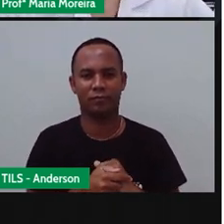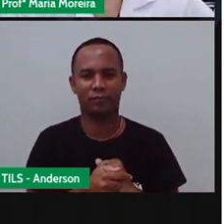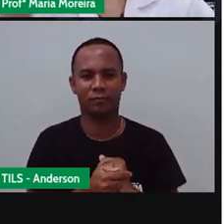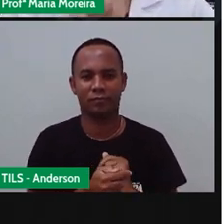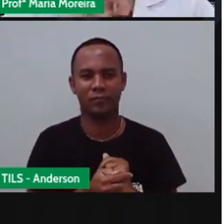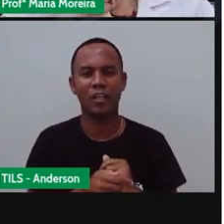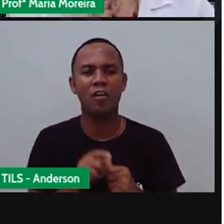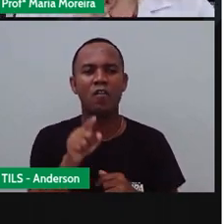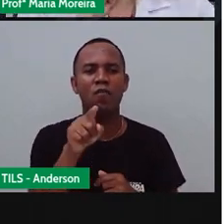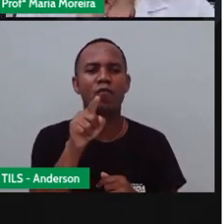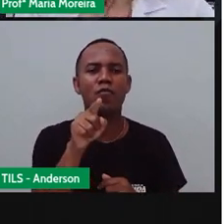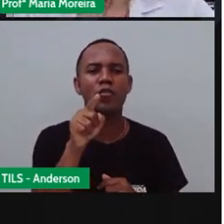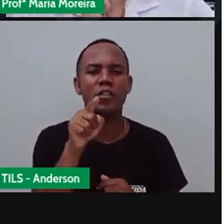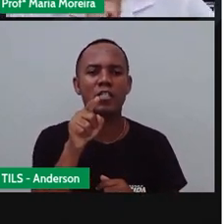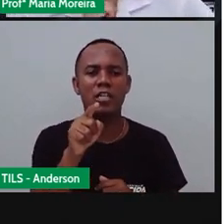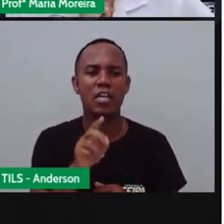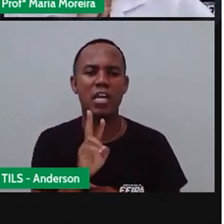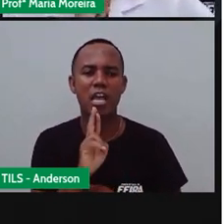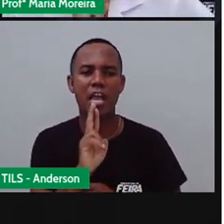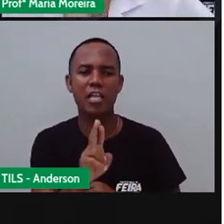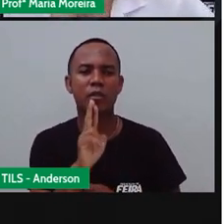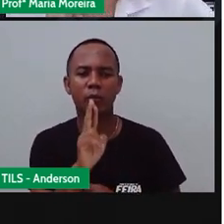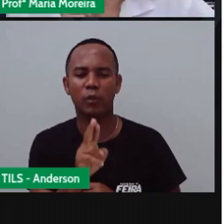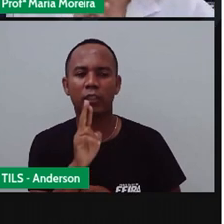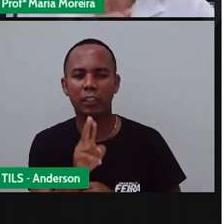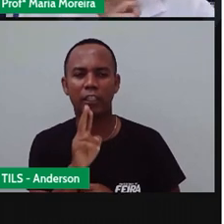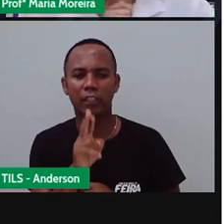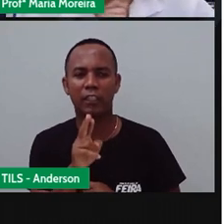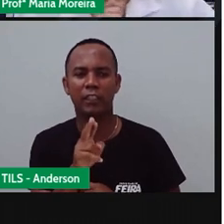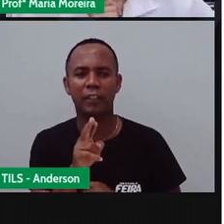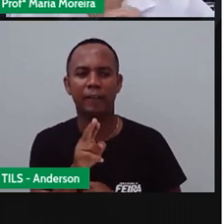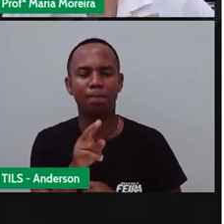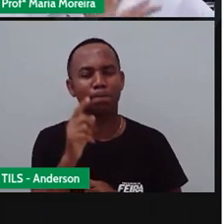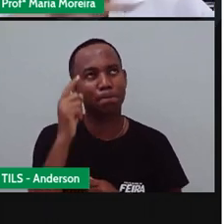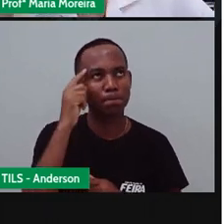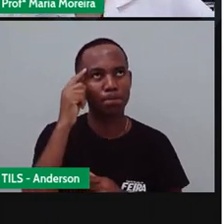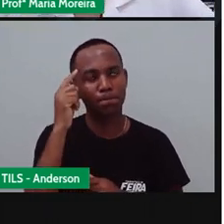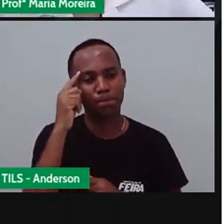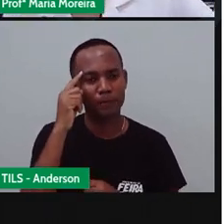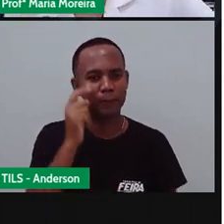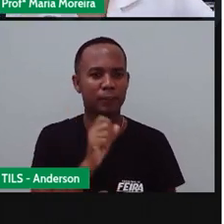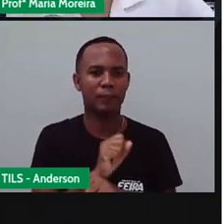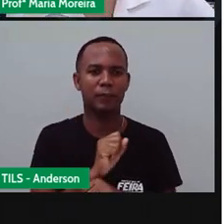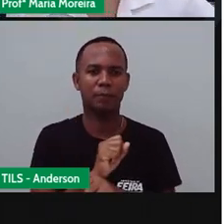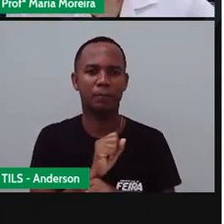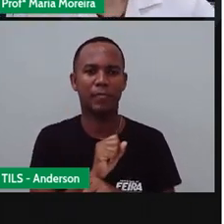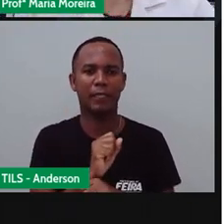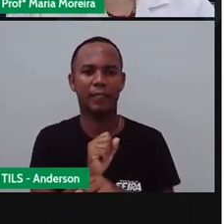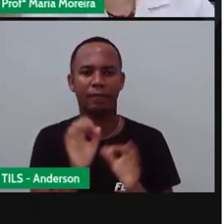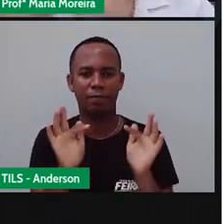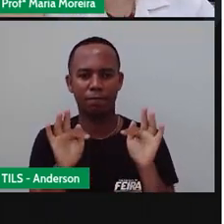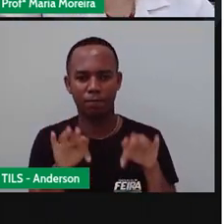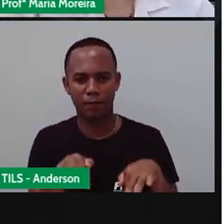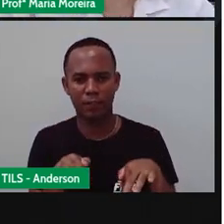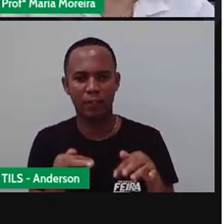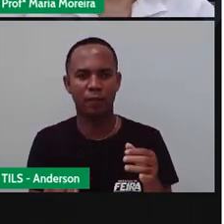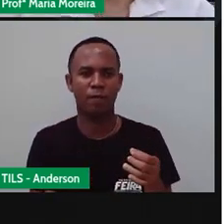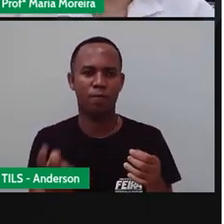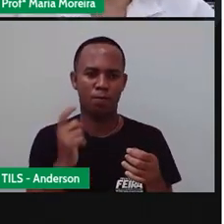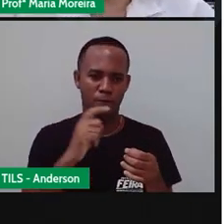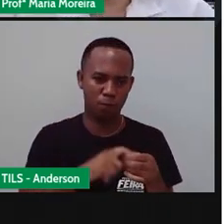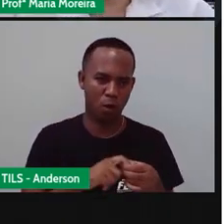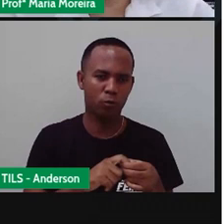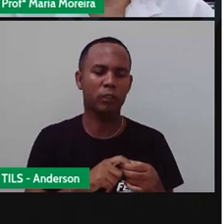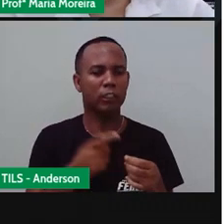Se você na hora de responder essas questões Estiver com um pouquinho de dúvida Espera a nossa aula acabar E volta e escuta